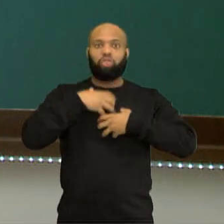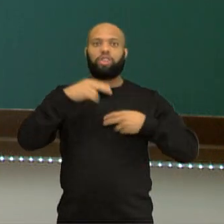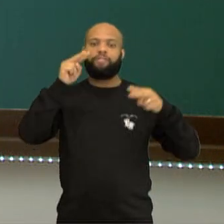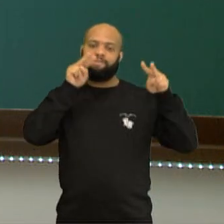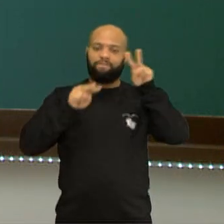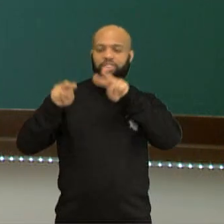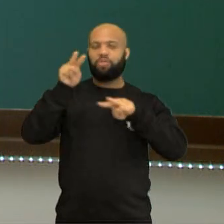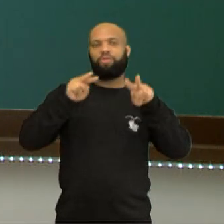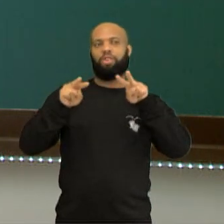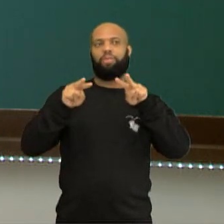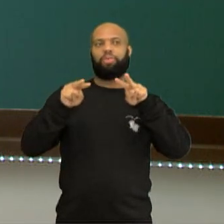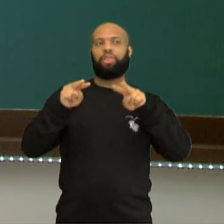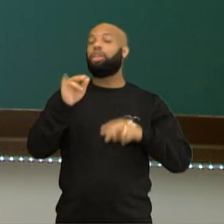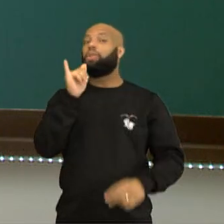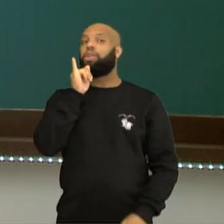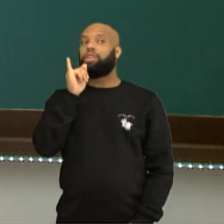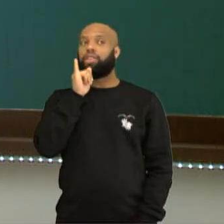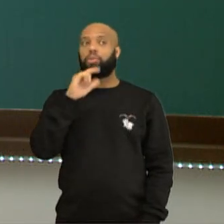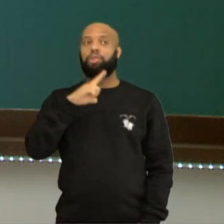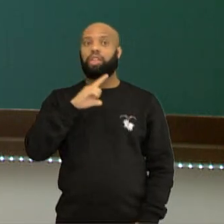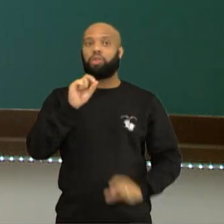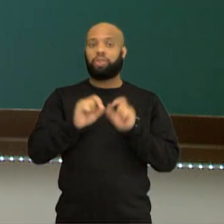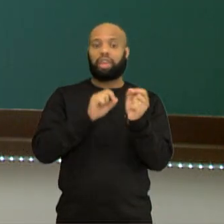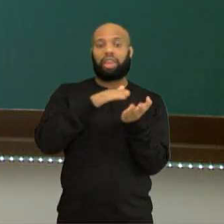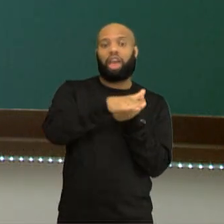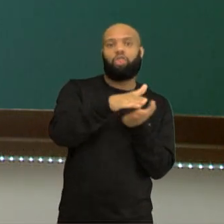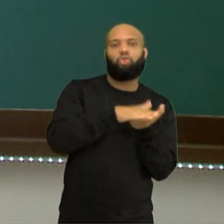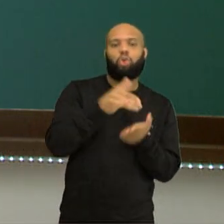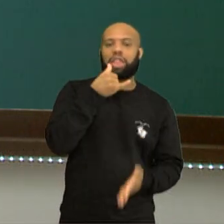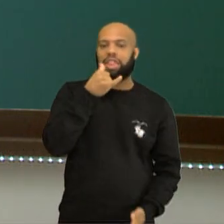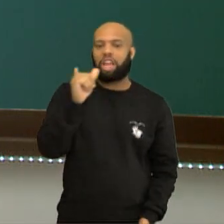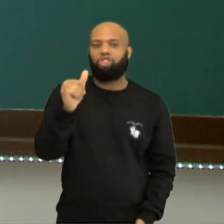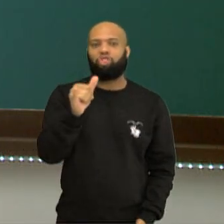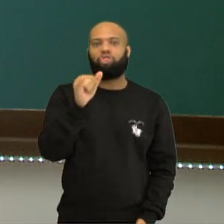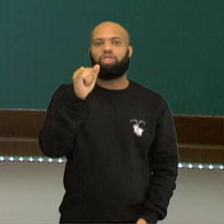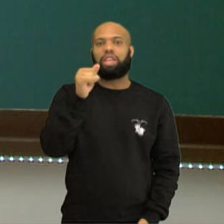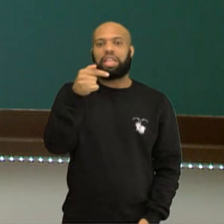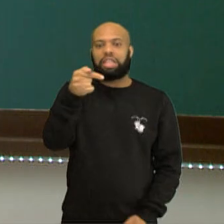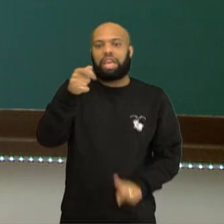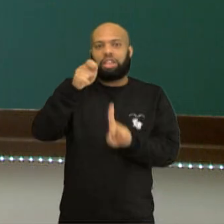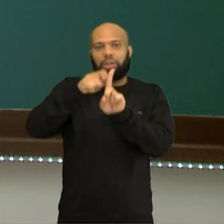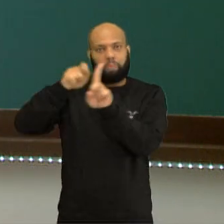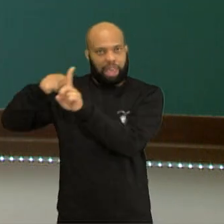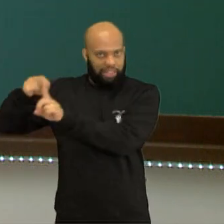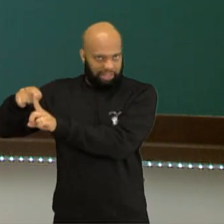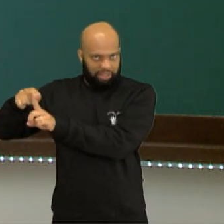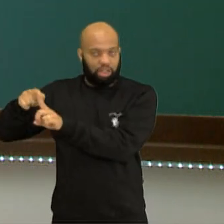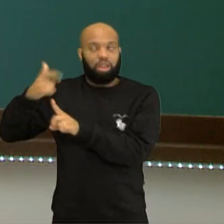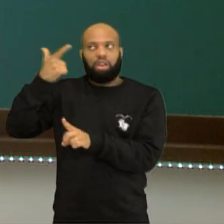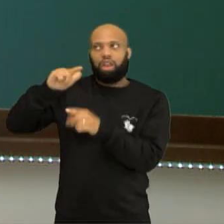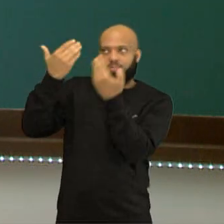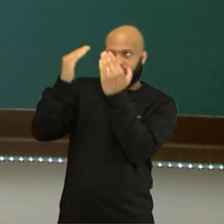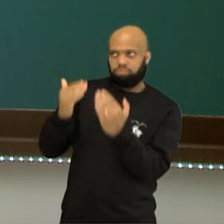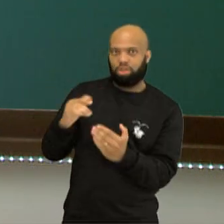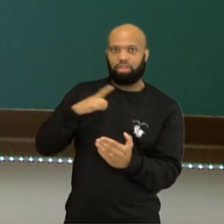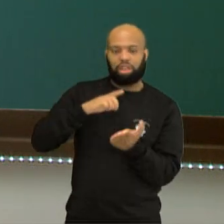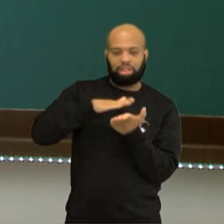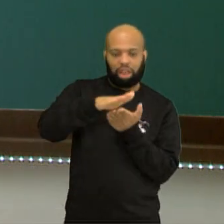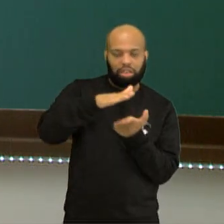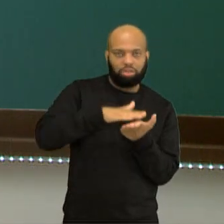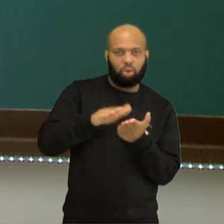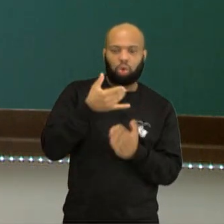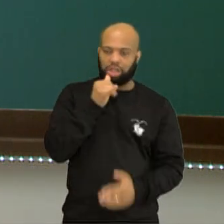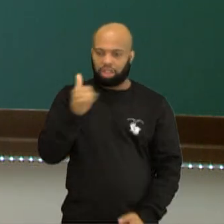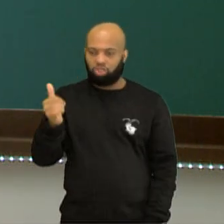que, por exemplo, aqui tem um consumo de energia dos últimos sete meses. Então, a gente consegue observar que, né? Tinha um consumo, daí